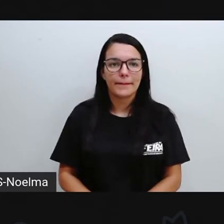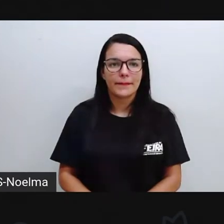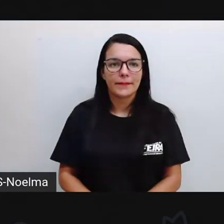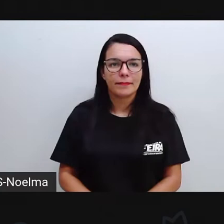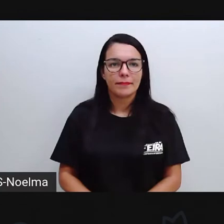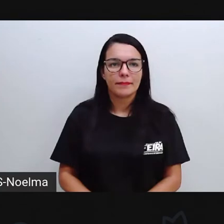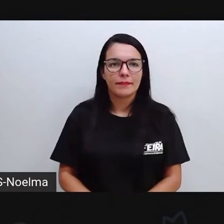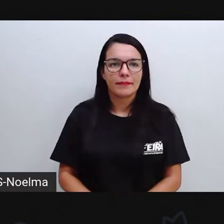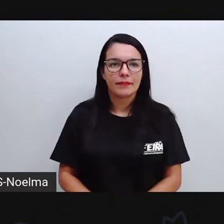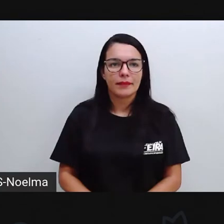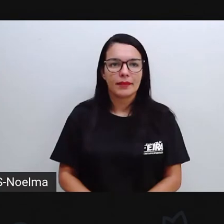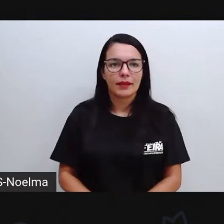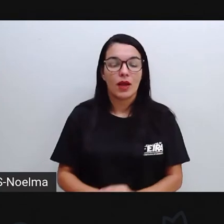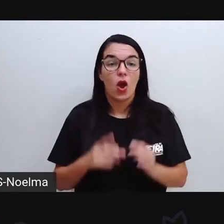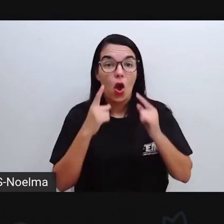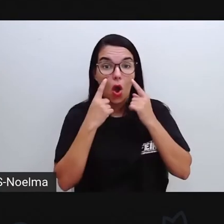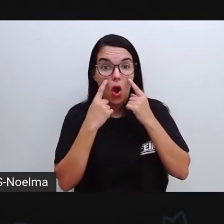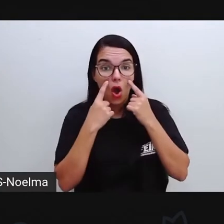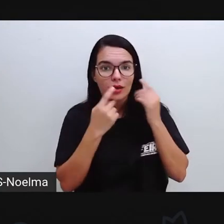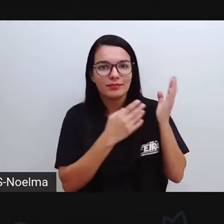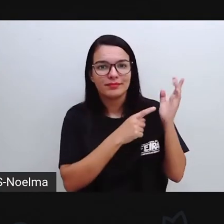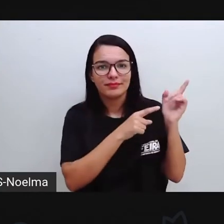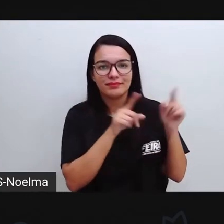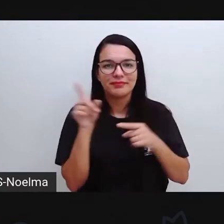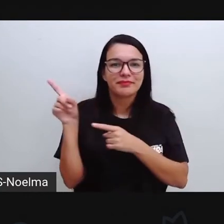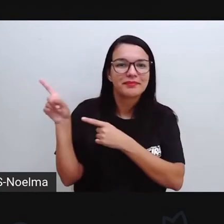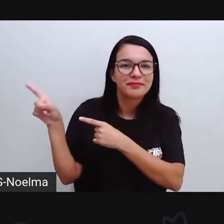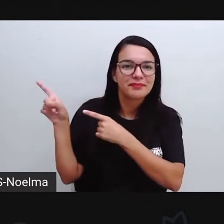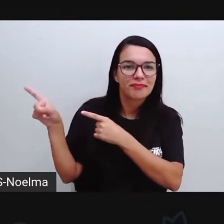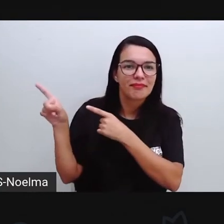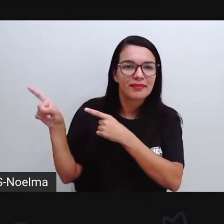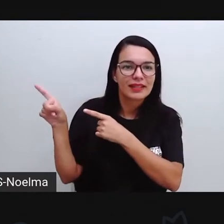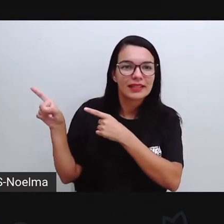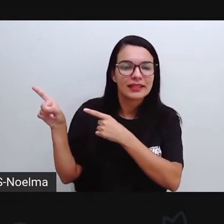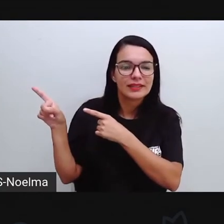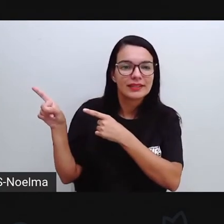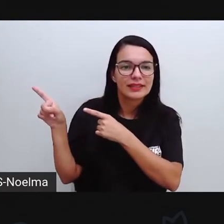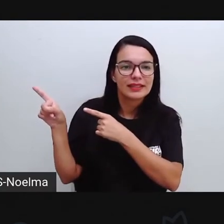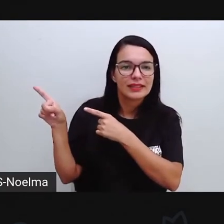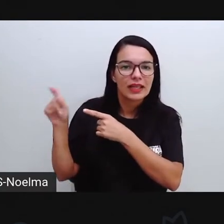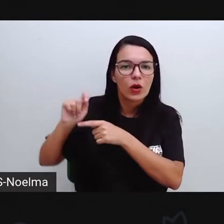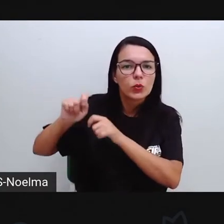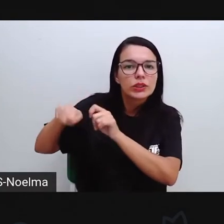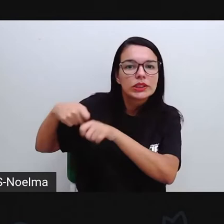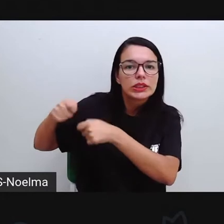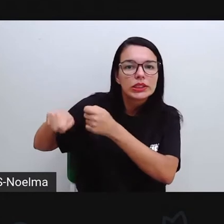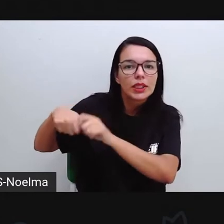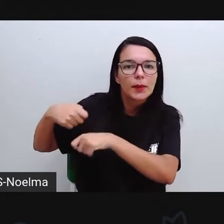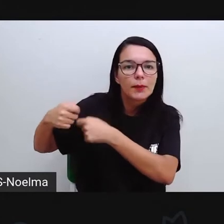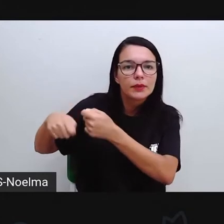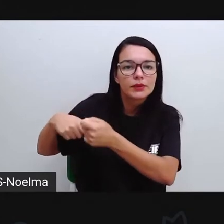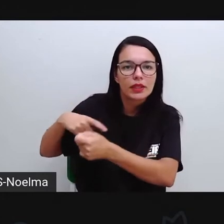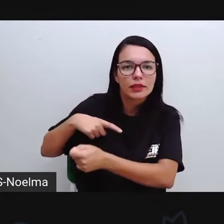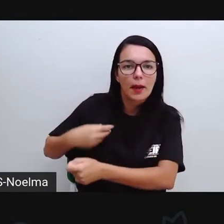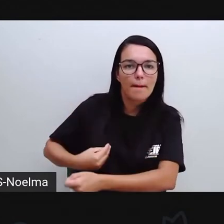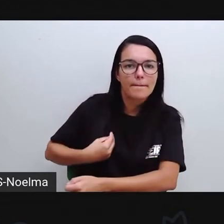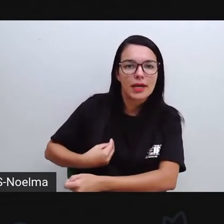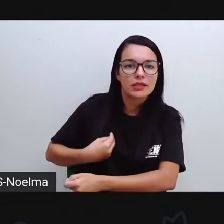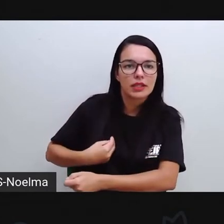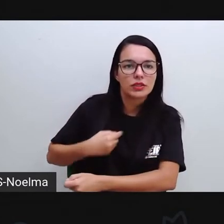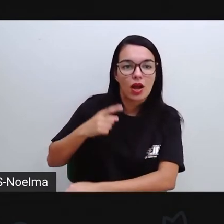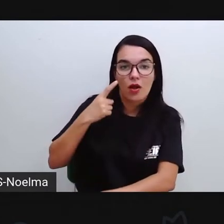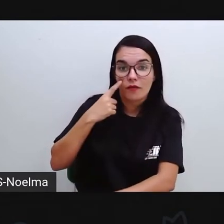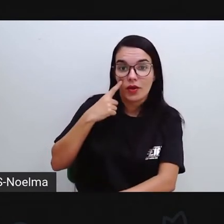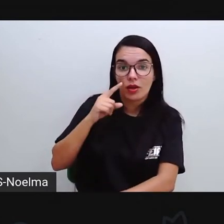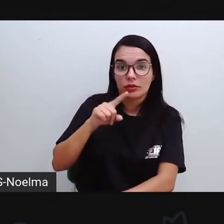Aqui nós temos os símbolos que estão presentes aqui na calculadora. Essa primeira tecla